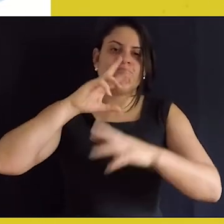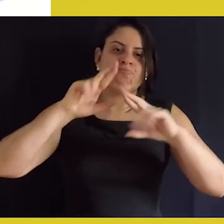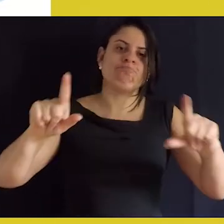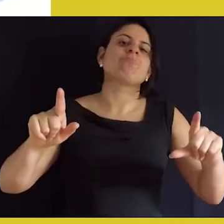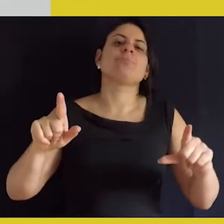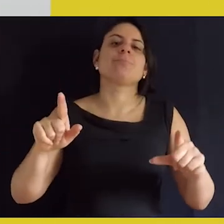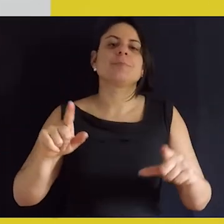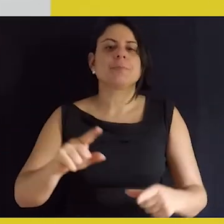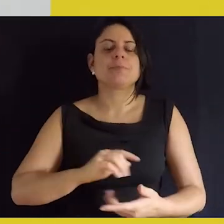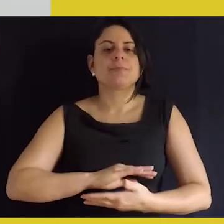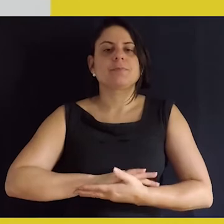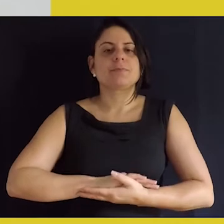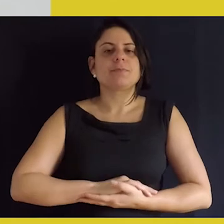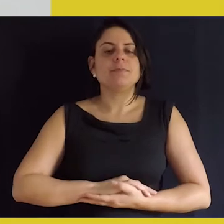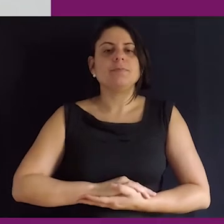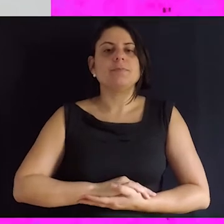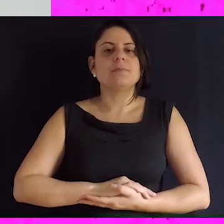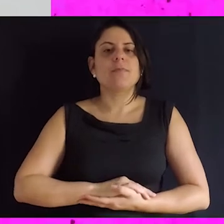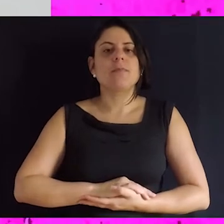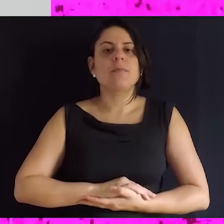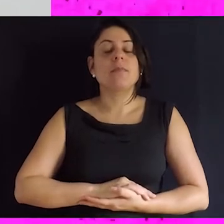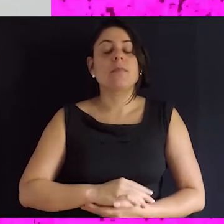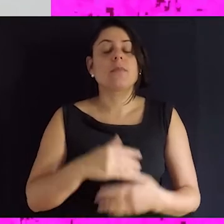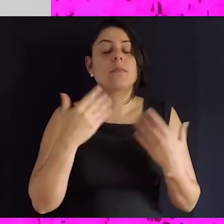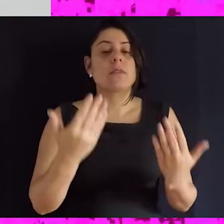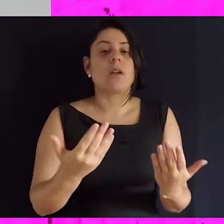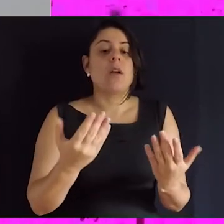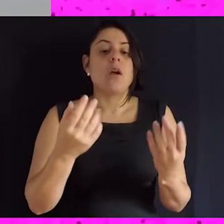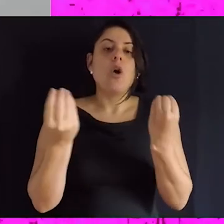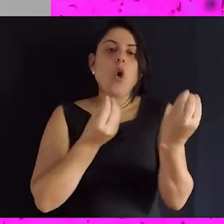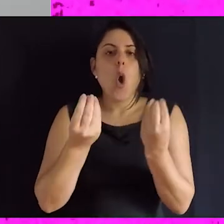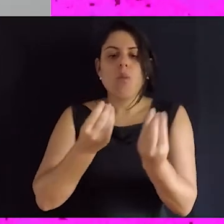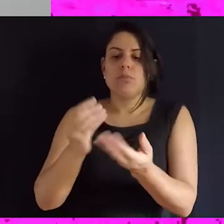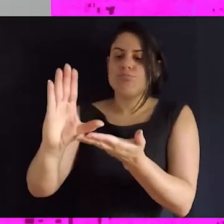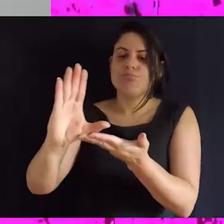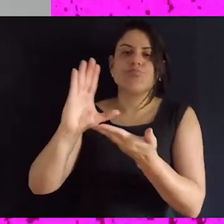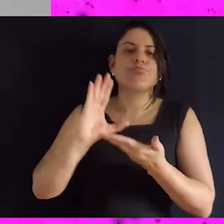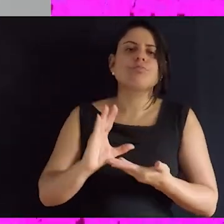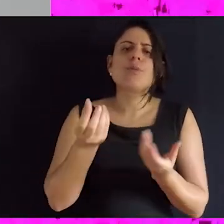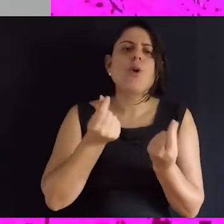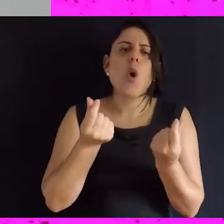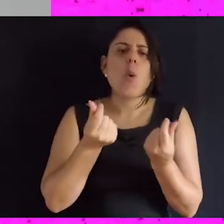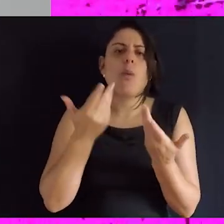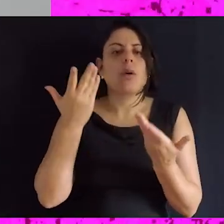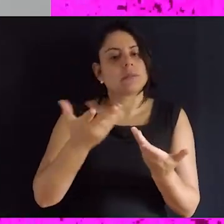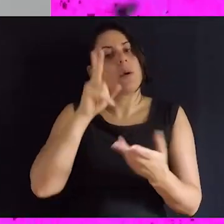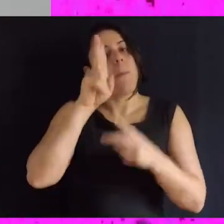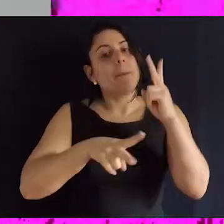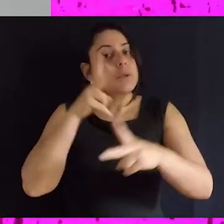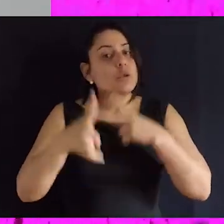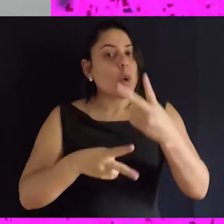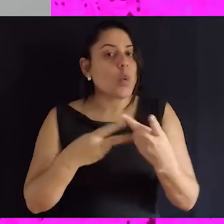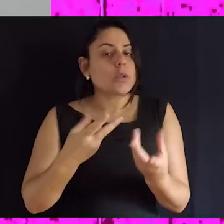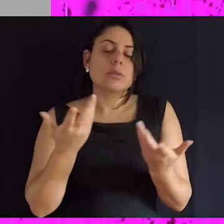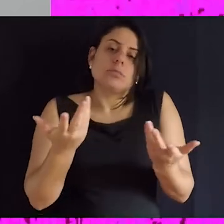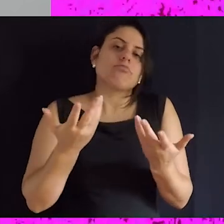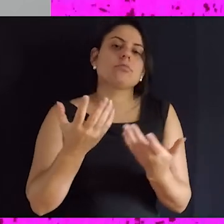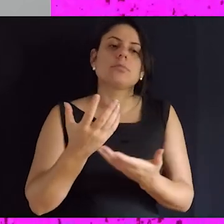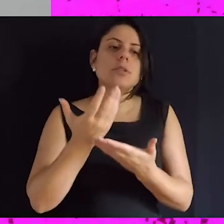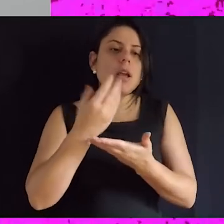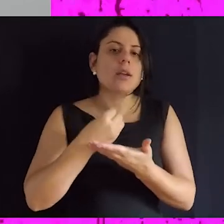coisa. Os meios que a gente consegue manter a casa é por doações, né, de